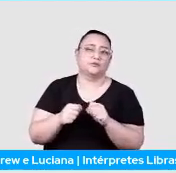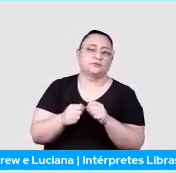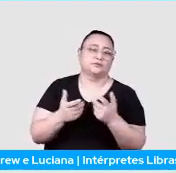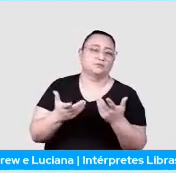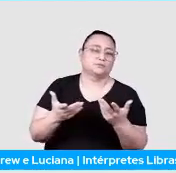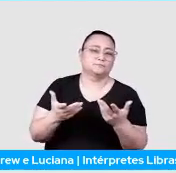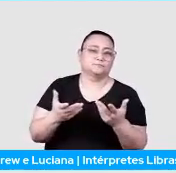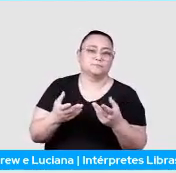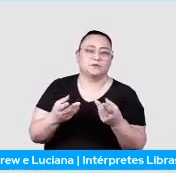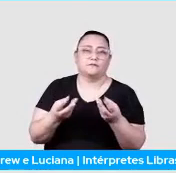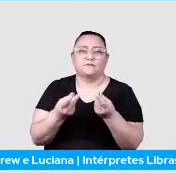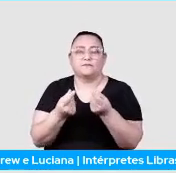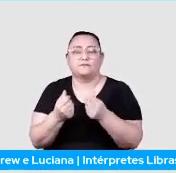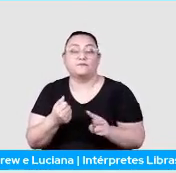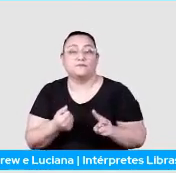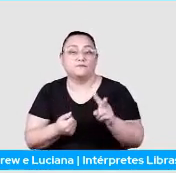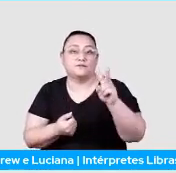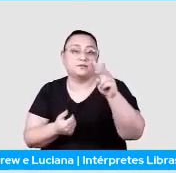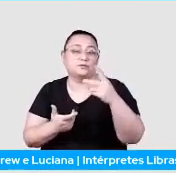valores